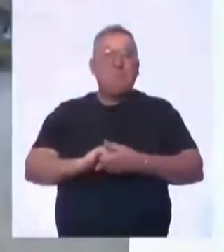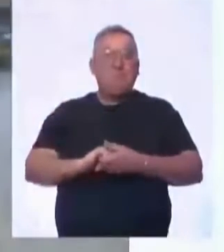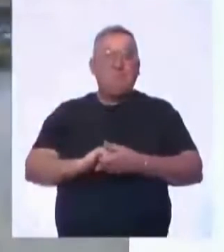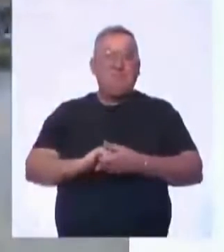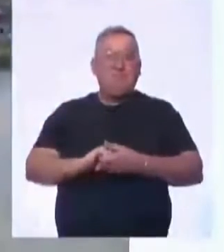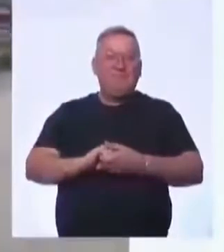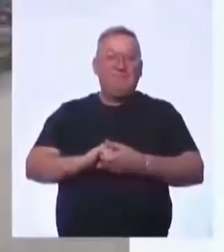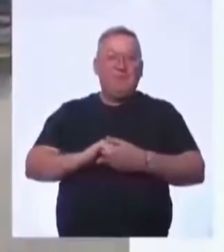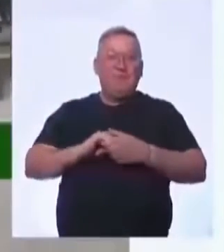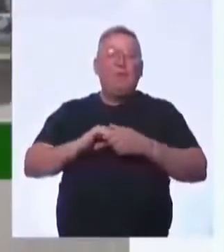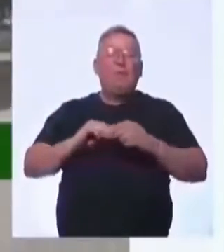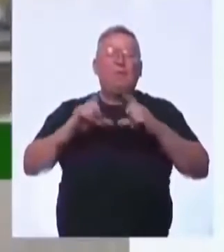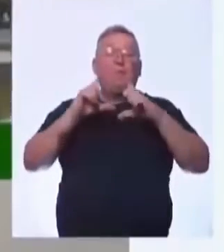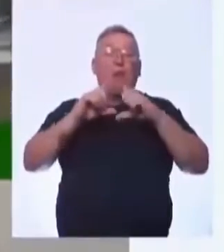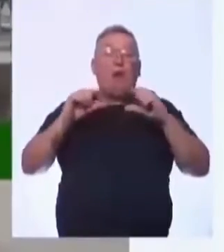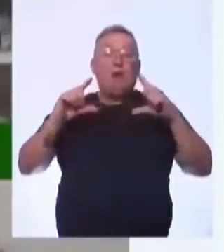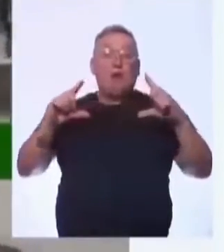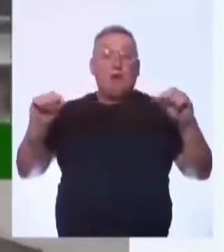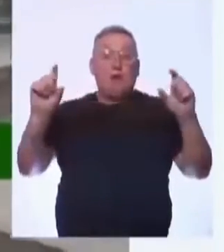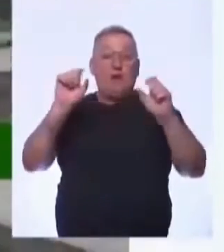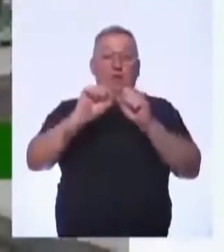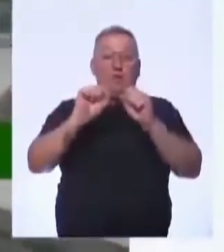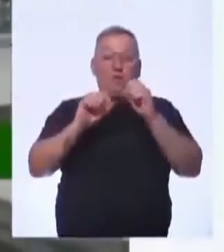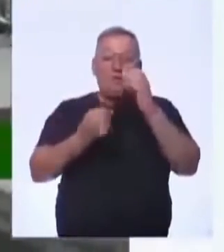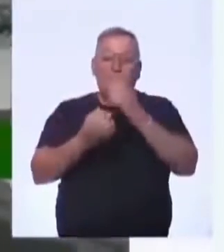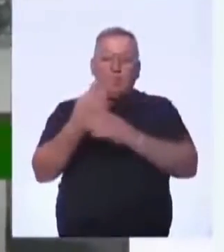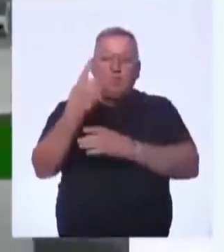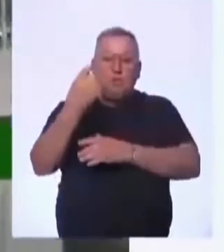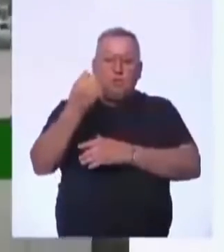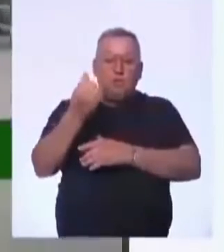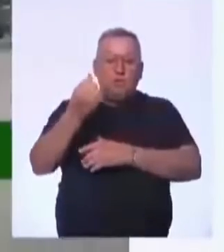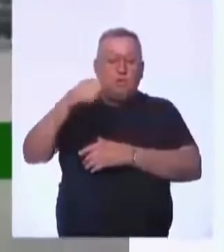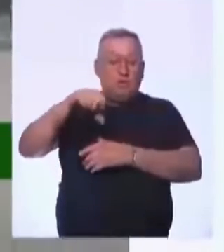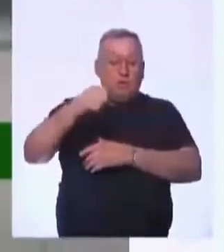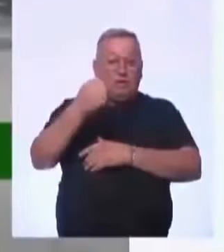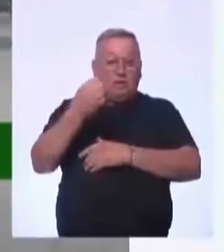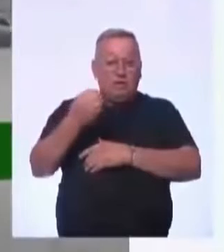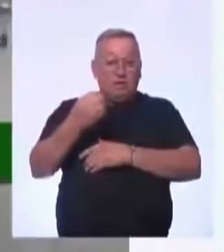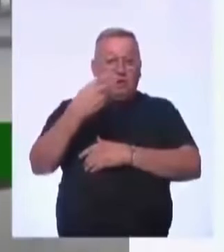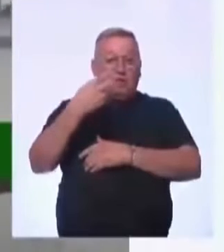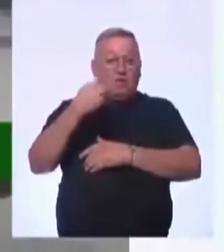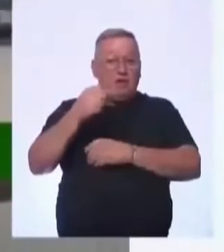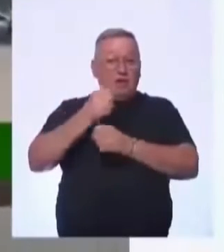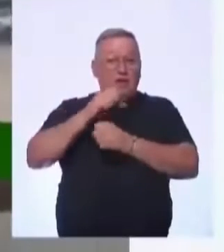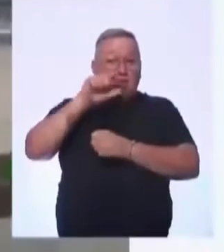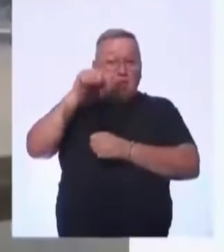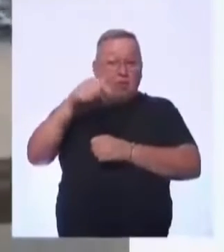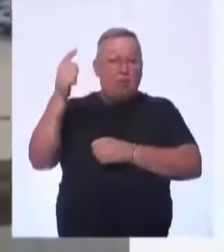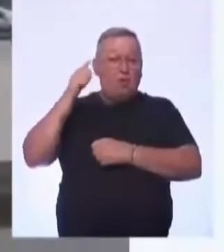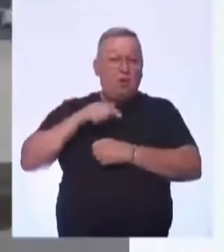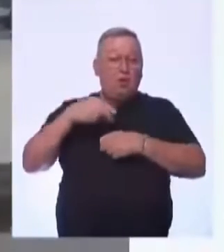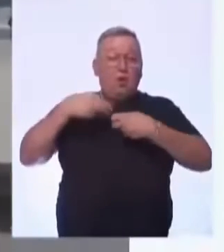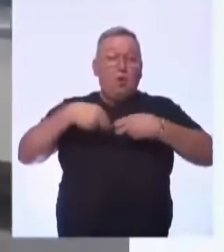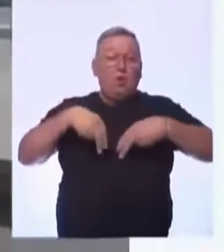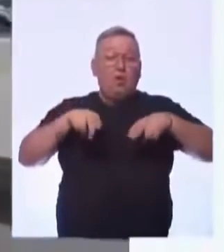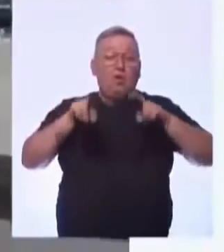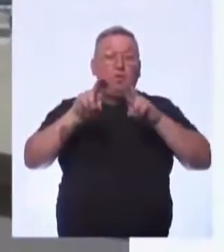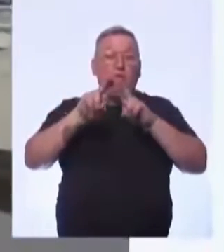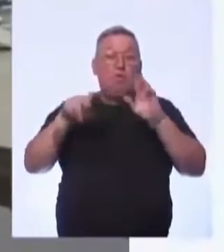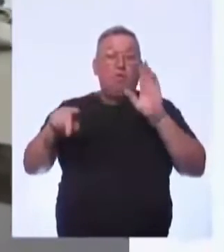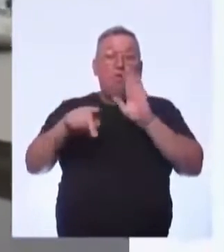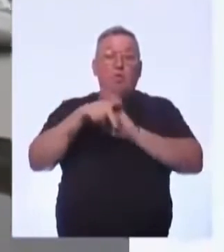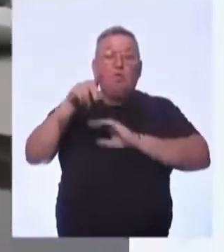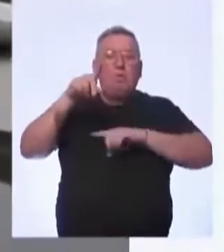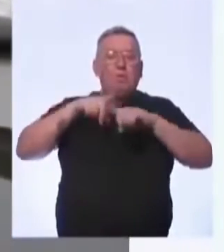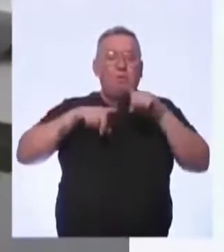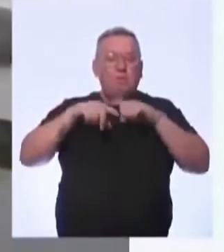Brasília foi fundada em 1960 e 27 anos depois da sua fundação recebeu da Unesco o título de Patrimônio